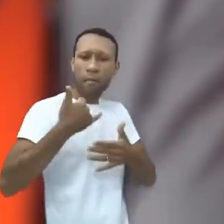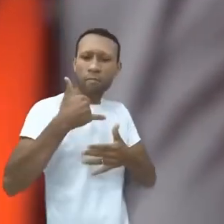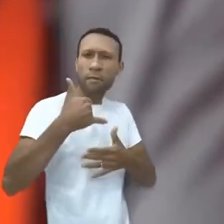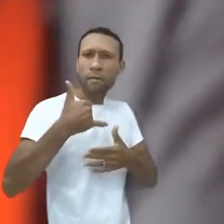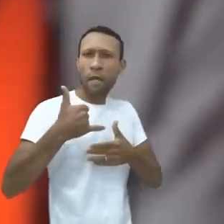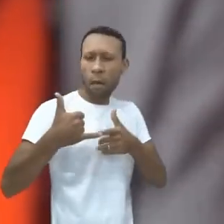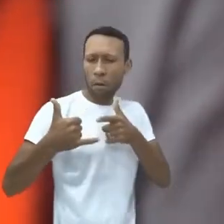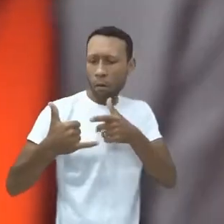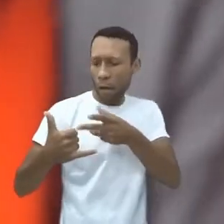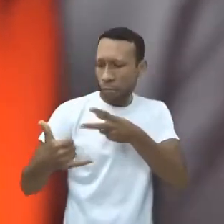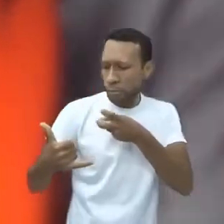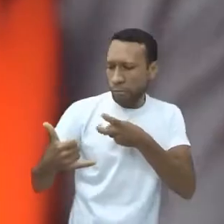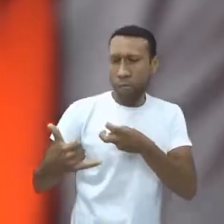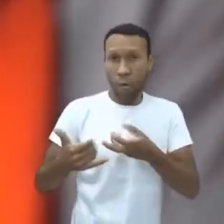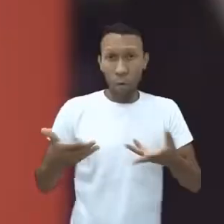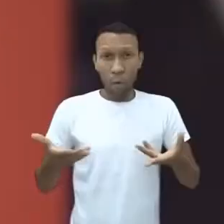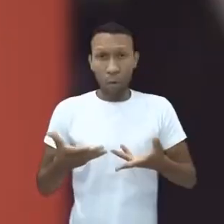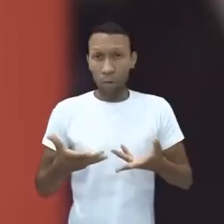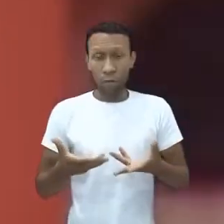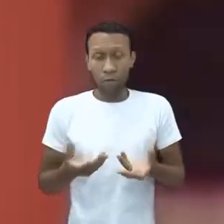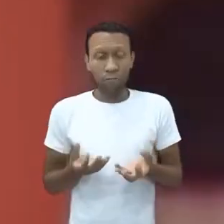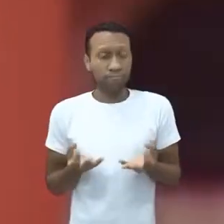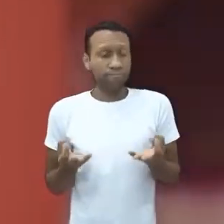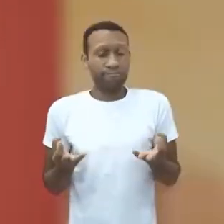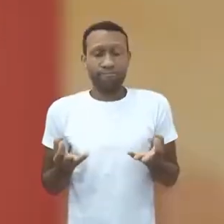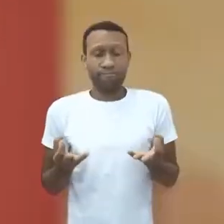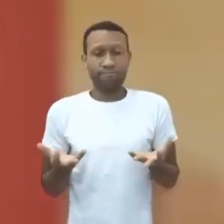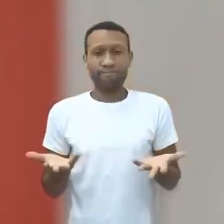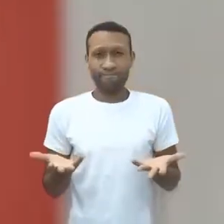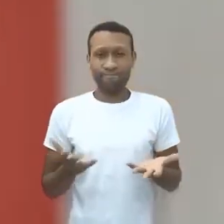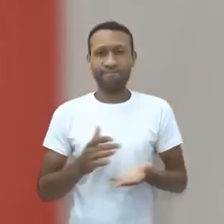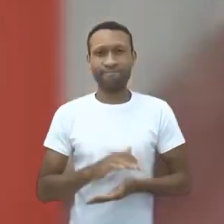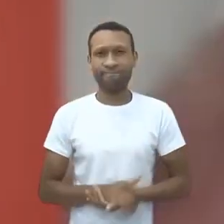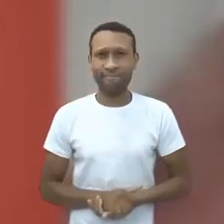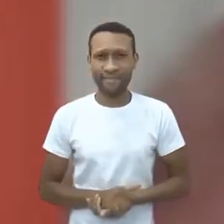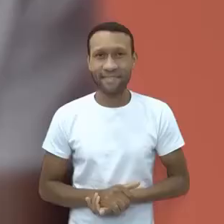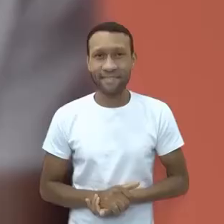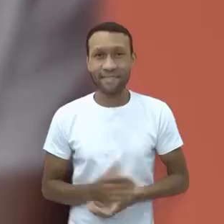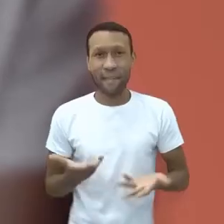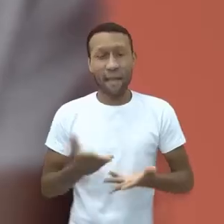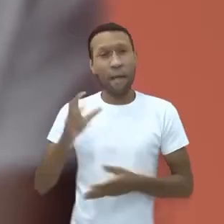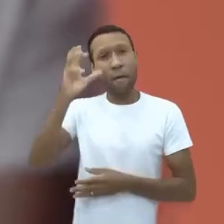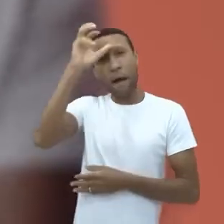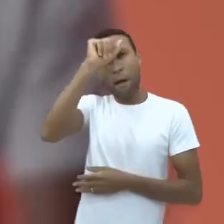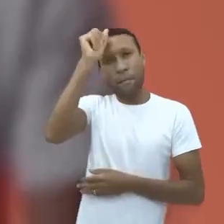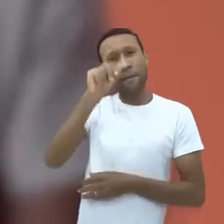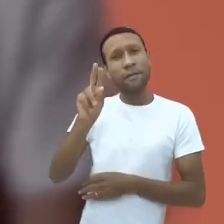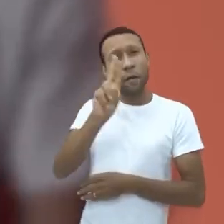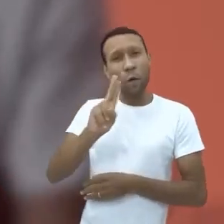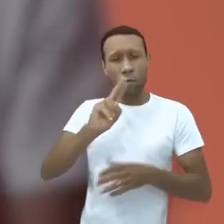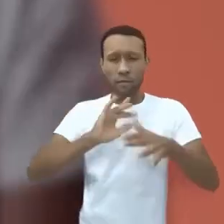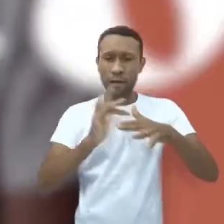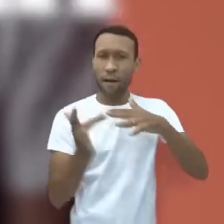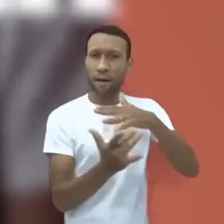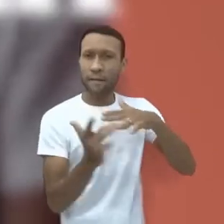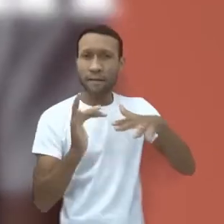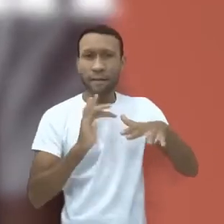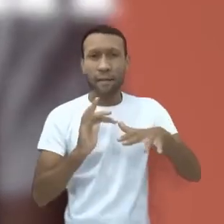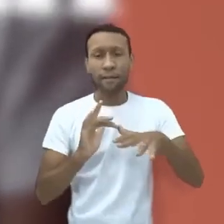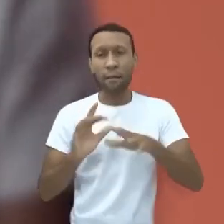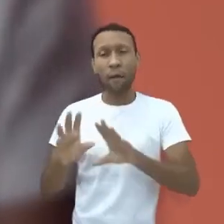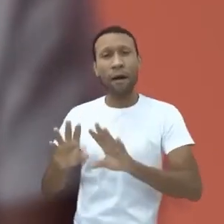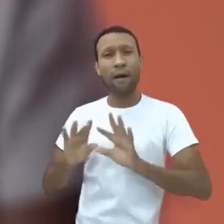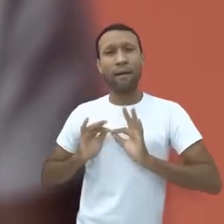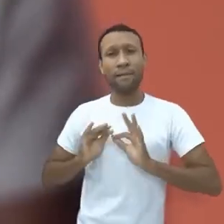sociais deram direito à fala a legiões de imbecis que, anteriormente, falavam só no bar, depois de uma taça de vinho, sem causar dano à coletividade.